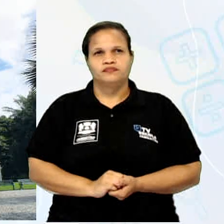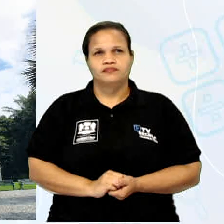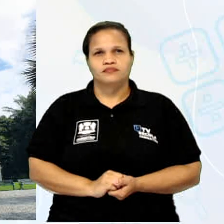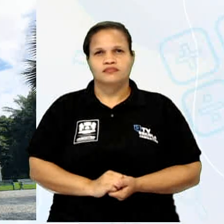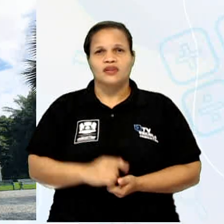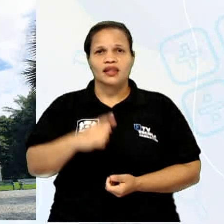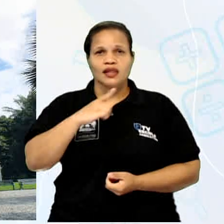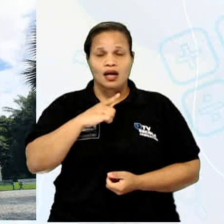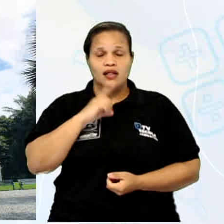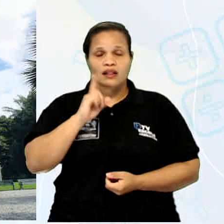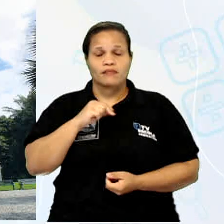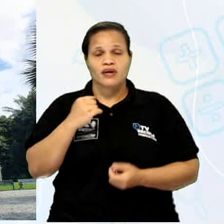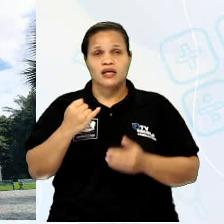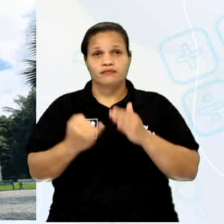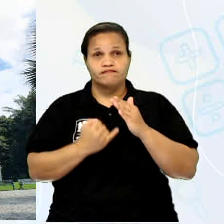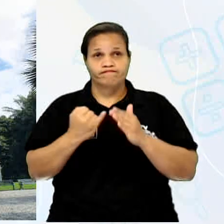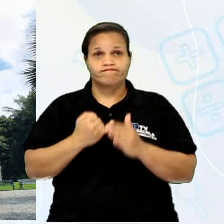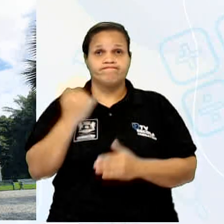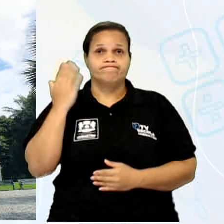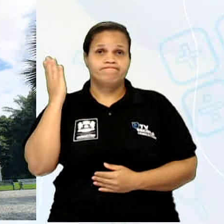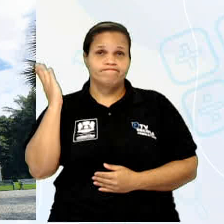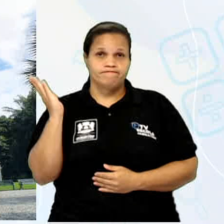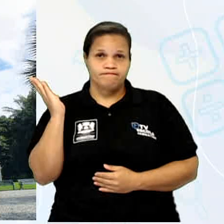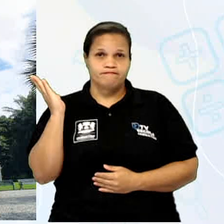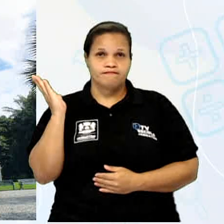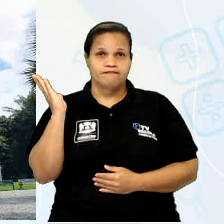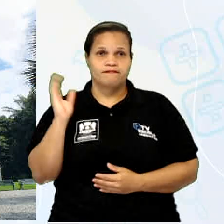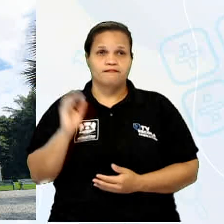Nós temos aqui o Instituto Ricardo Brenan,